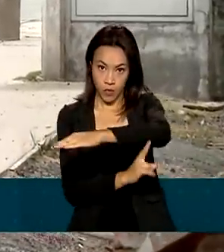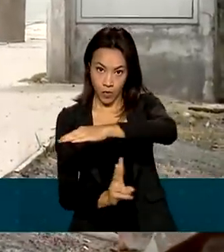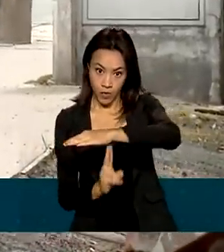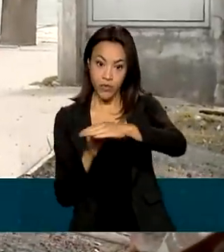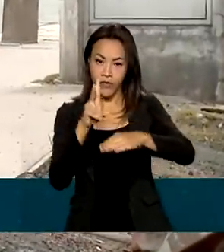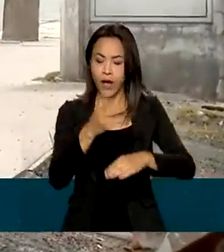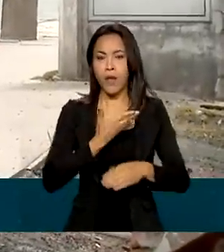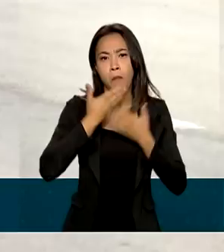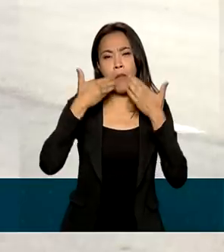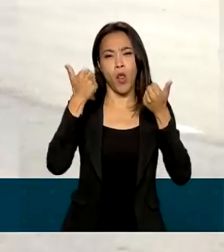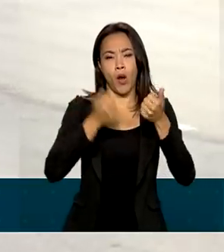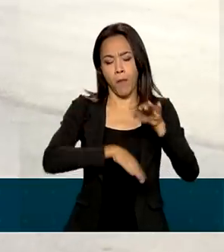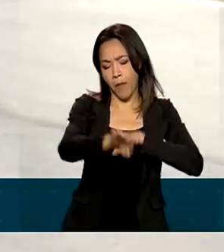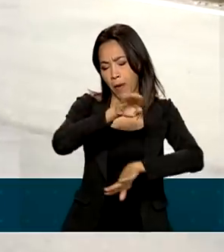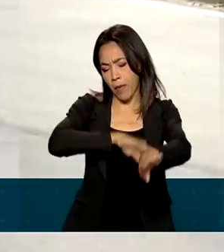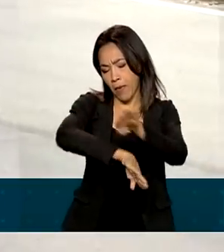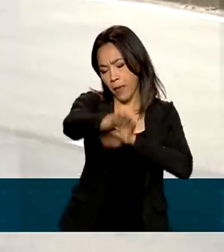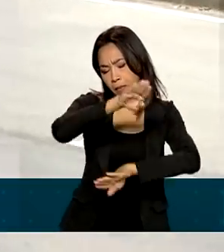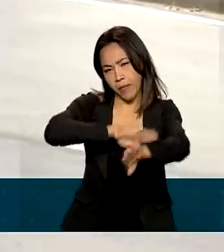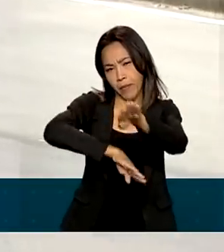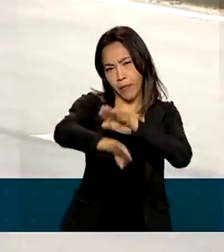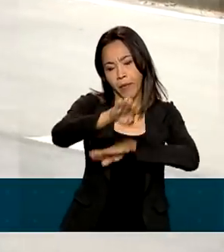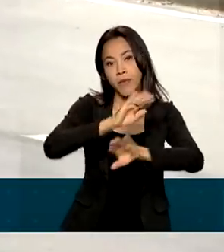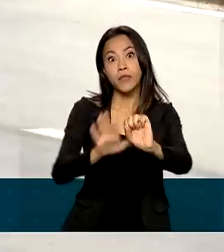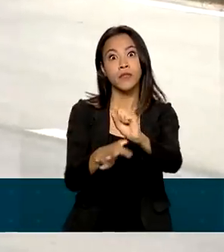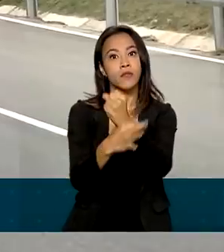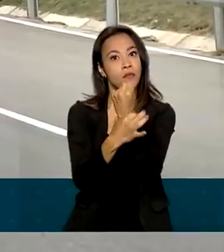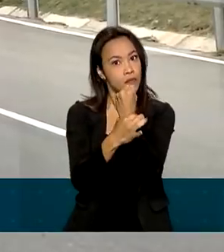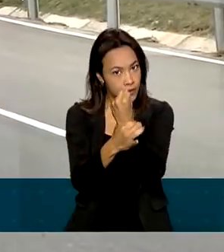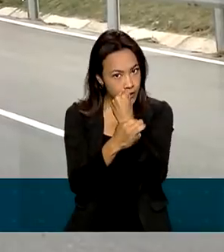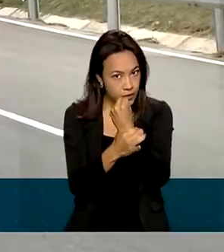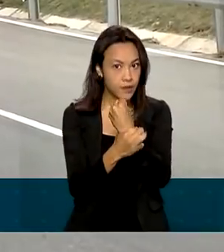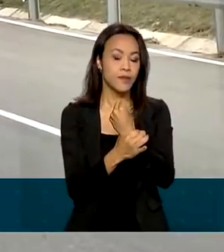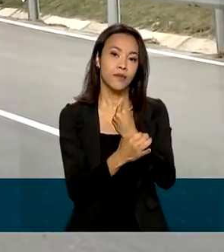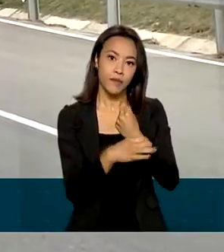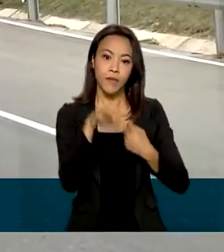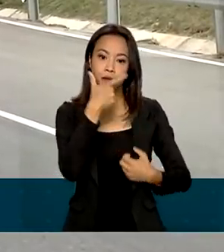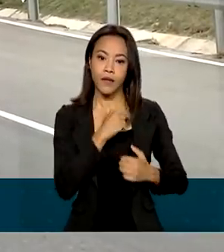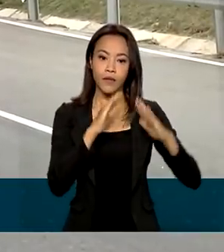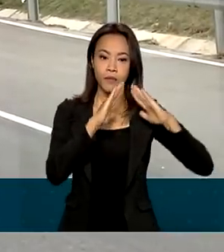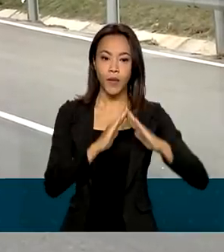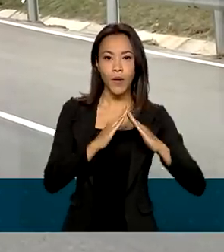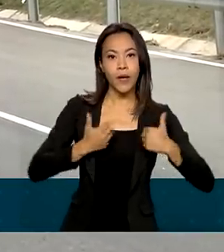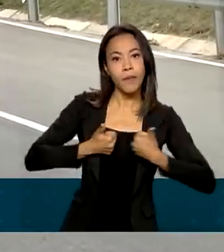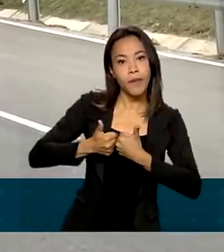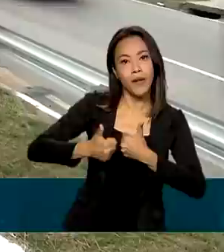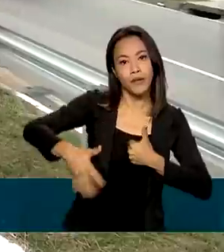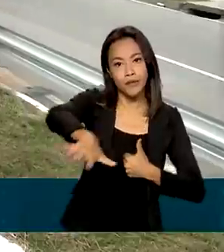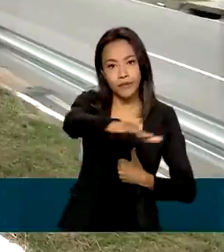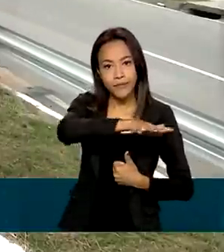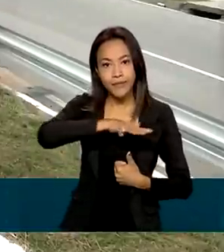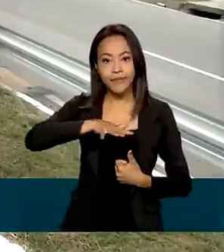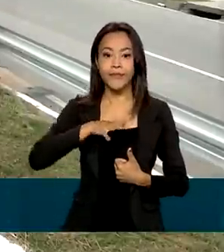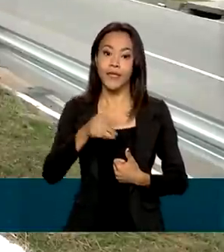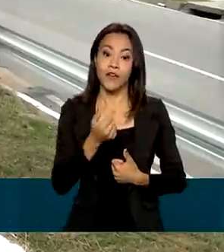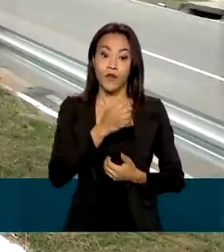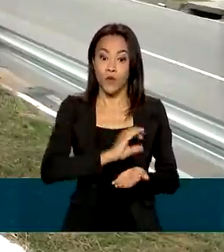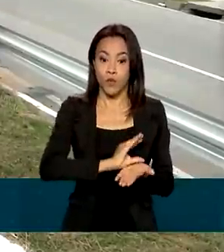fluidez aos veículos e mais segurança aos moradores. O investimento do governo federal foi de